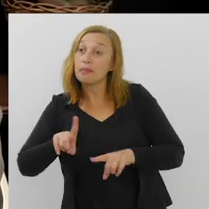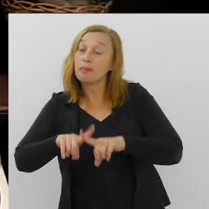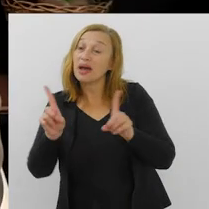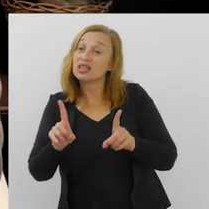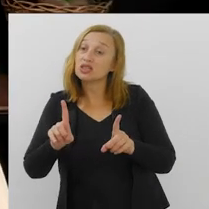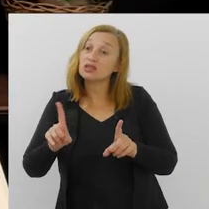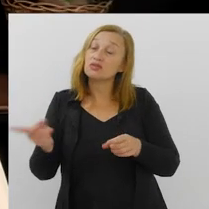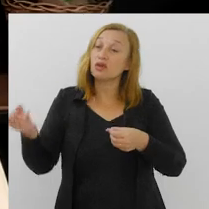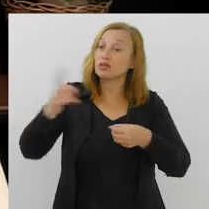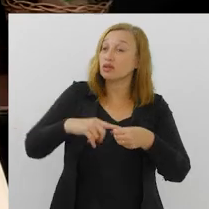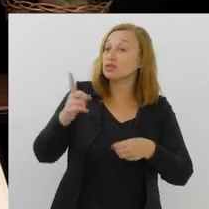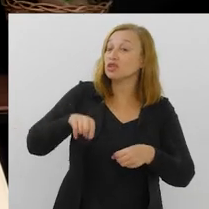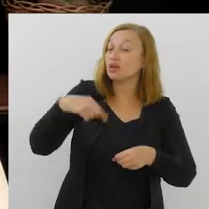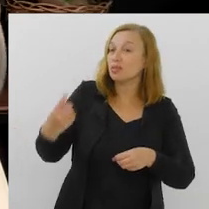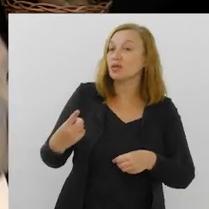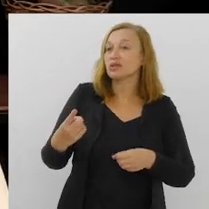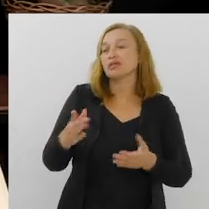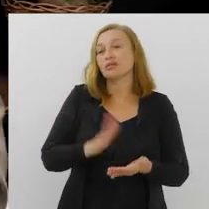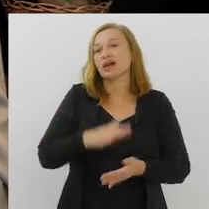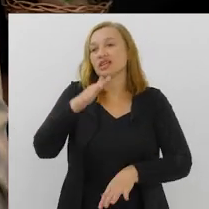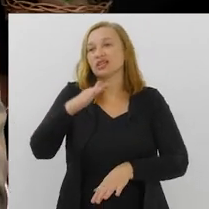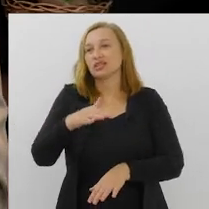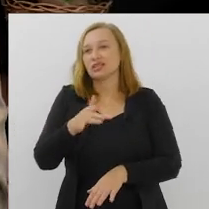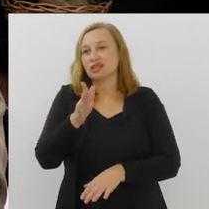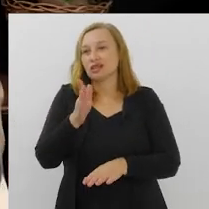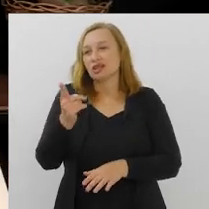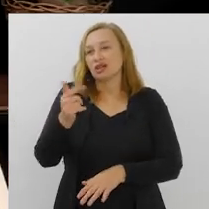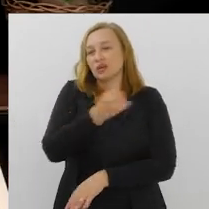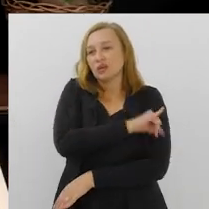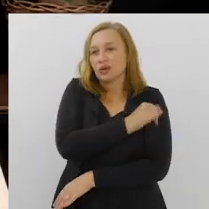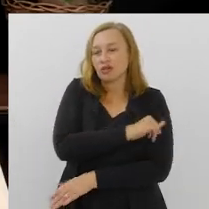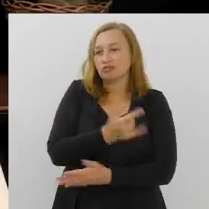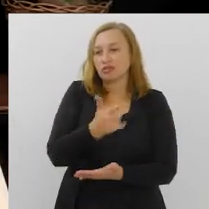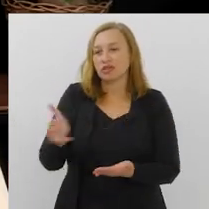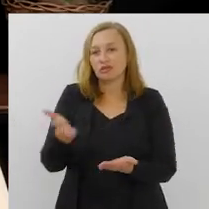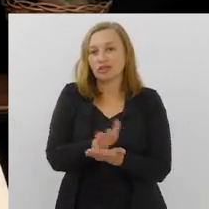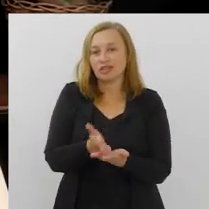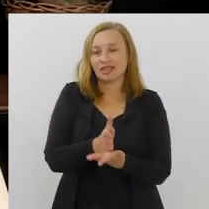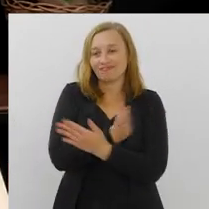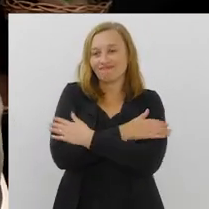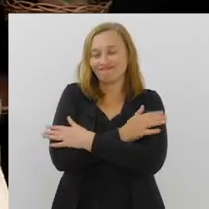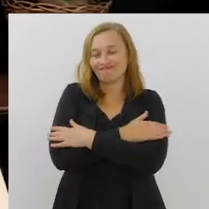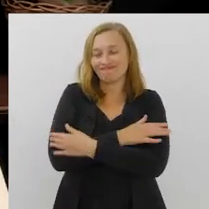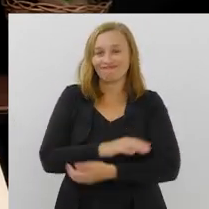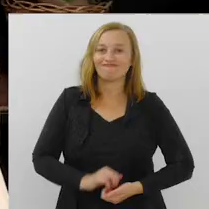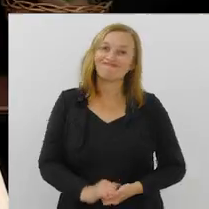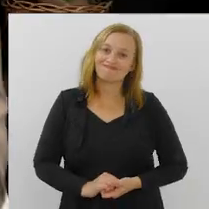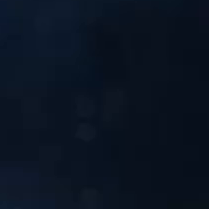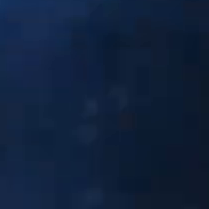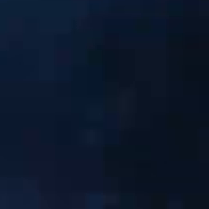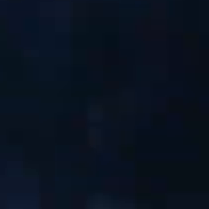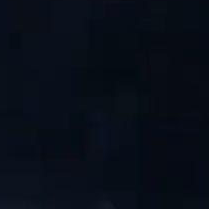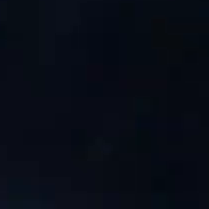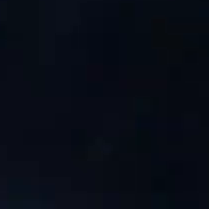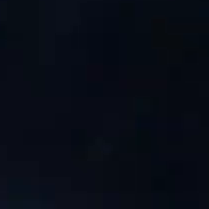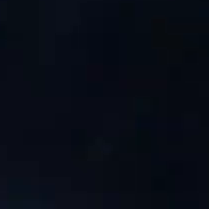Adolescente. Encerramos aqui, mas voltamos com mais temas no Rio Sem Fronteiras. Um abraço.